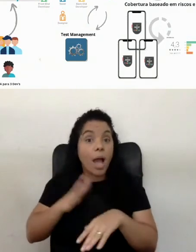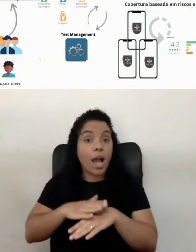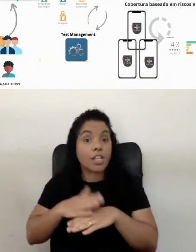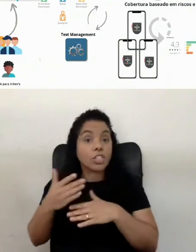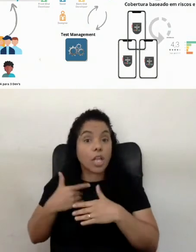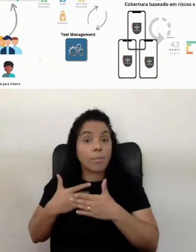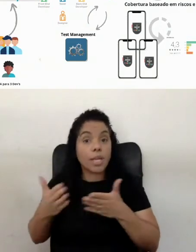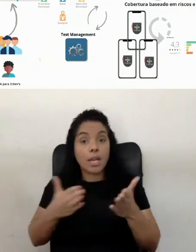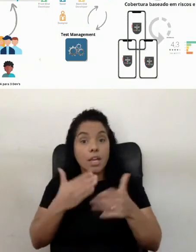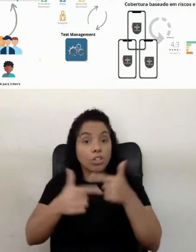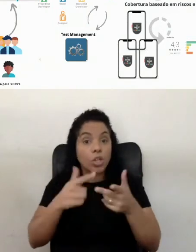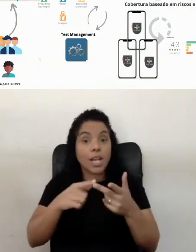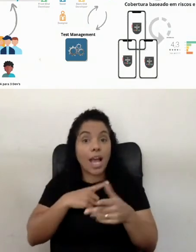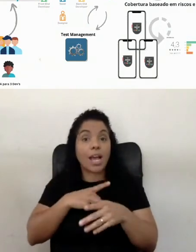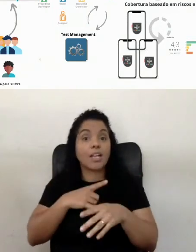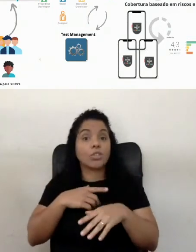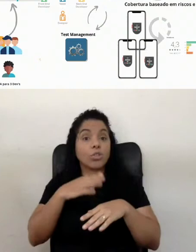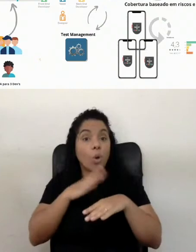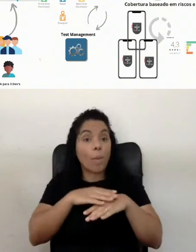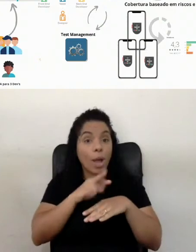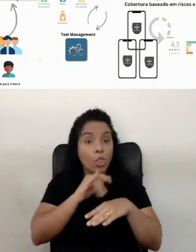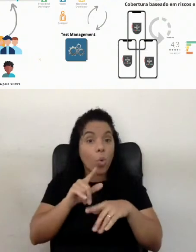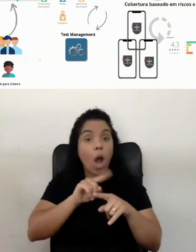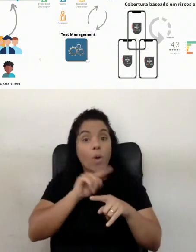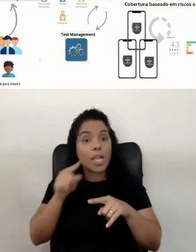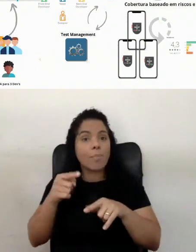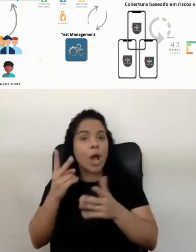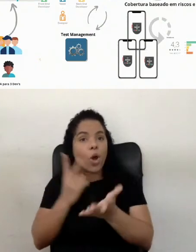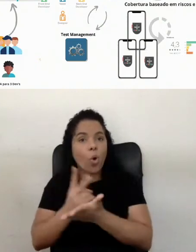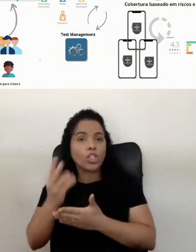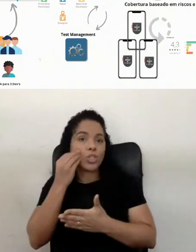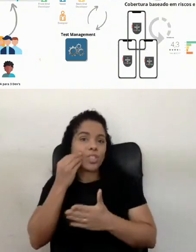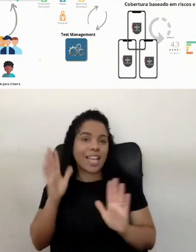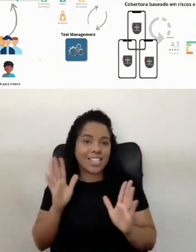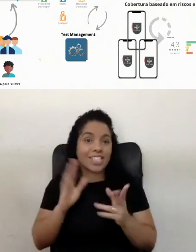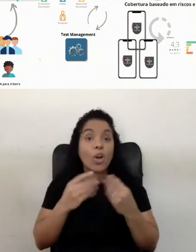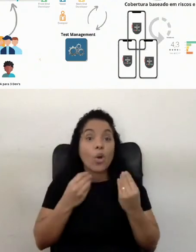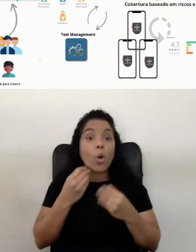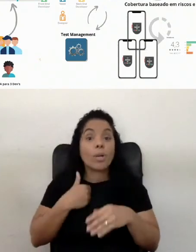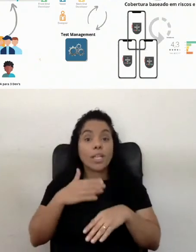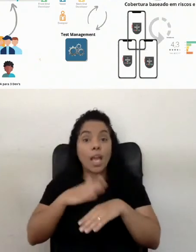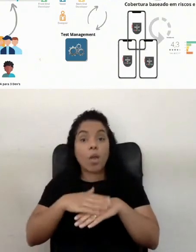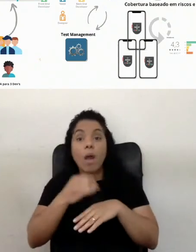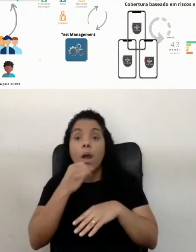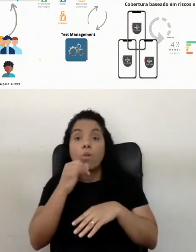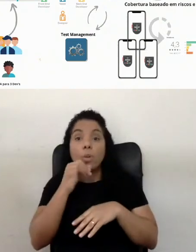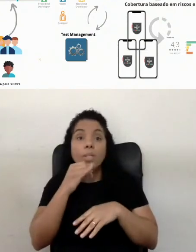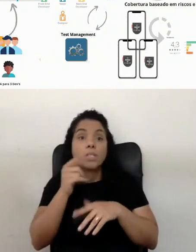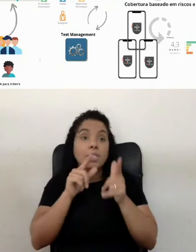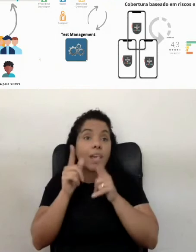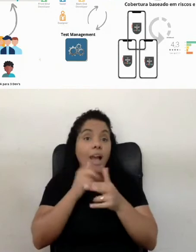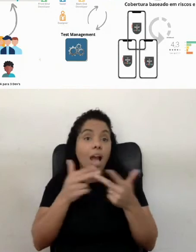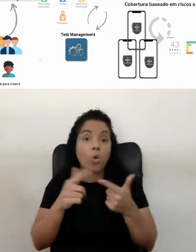manual e continuar os testes, né? Porque, poxa, como que eu posso automatizar algo